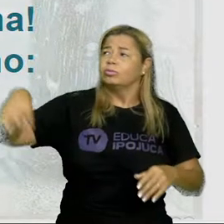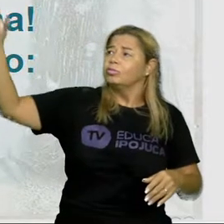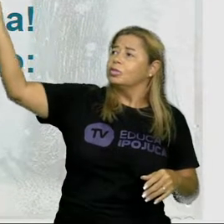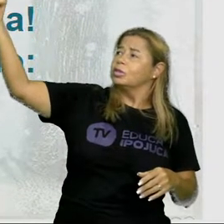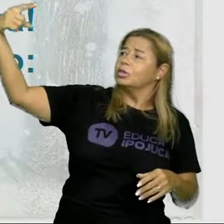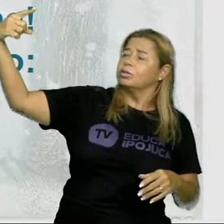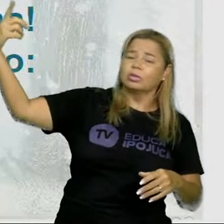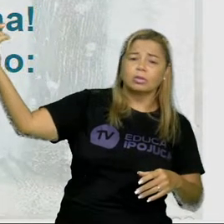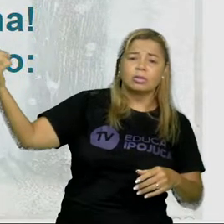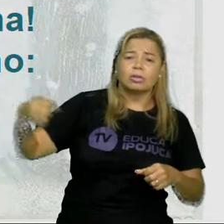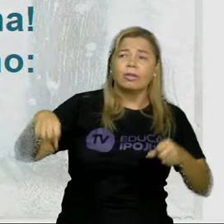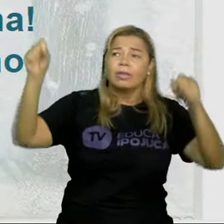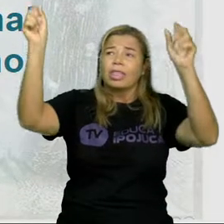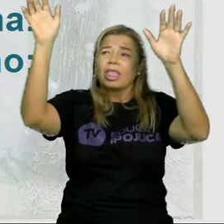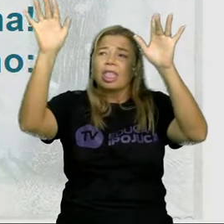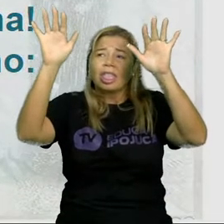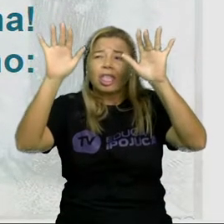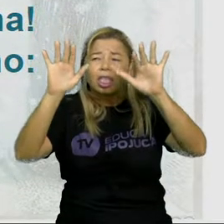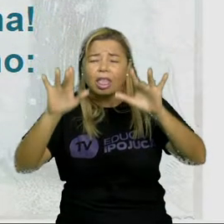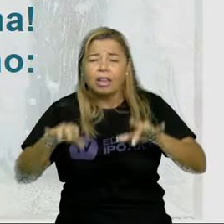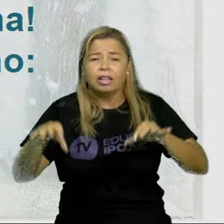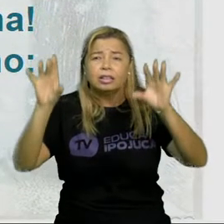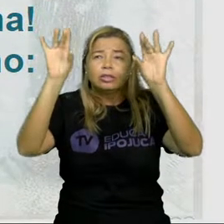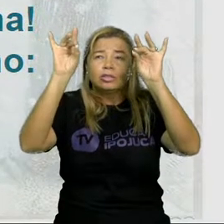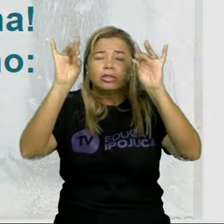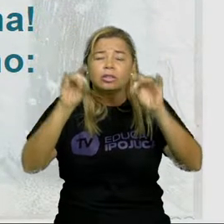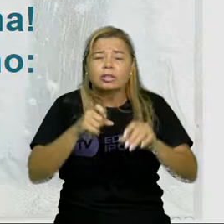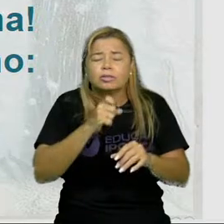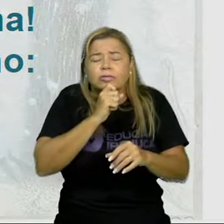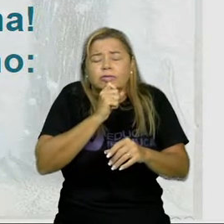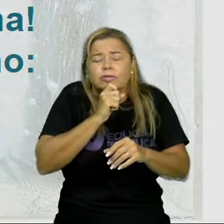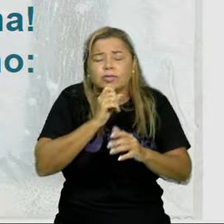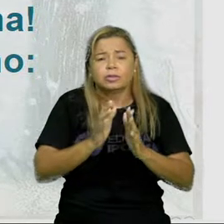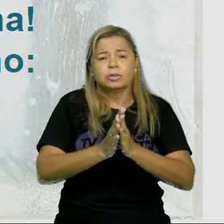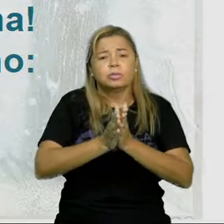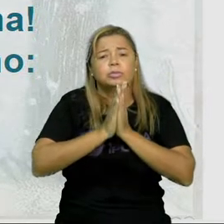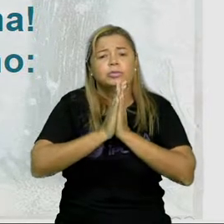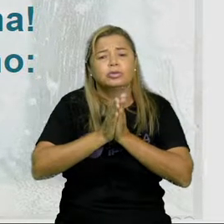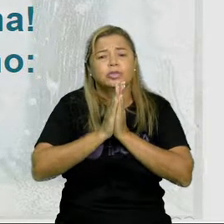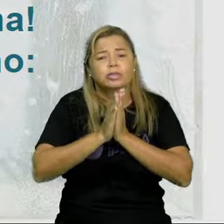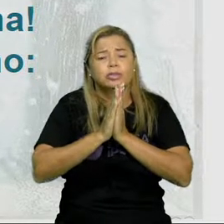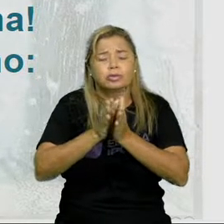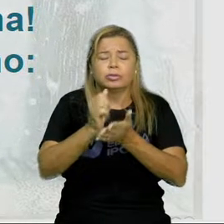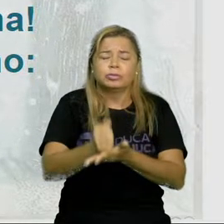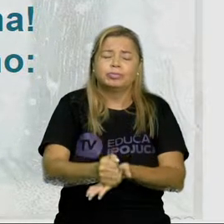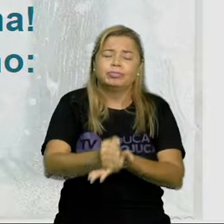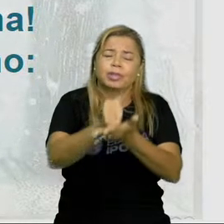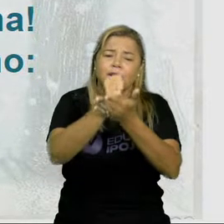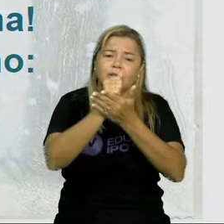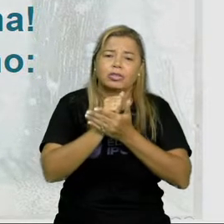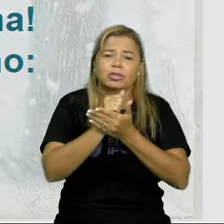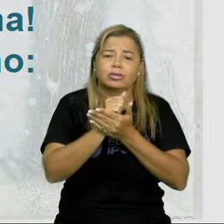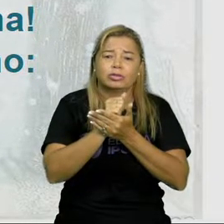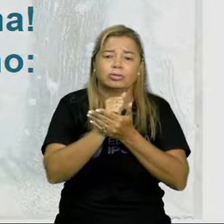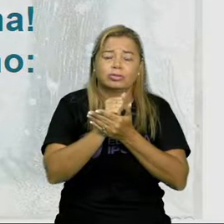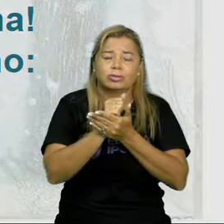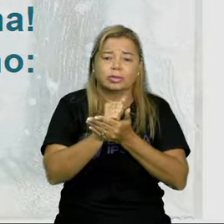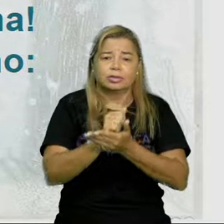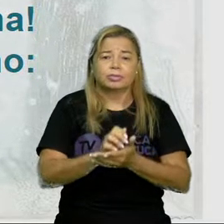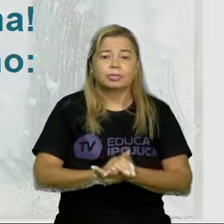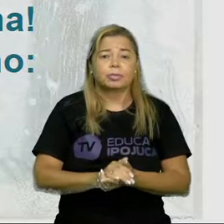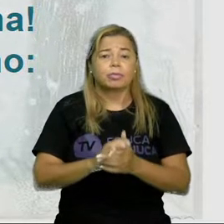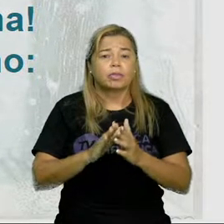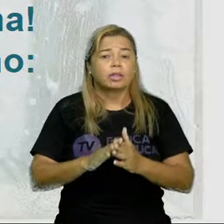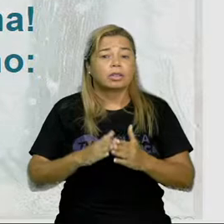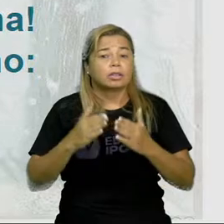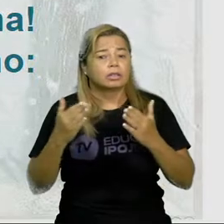sol, que derrete a neve desprende o meu pezinho, desprende a morte impasseável